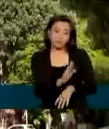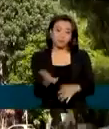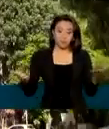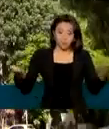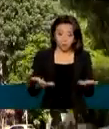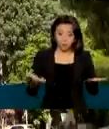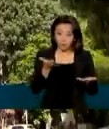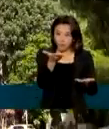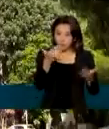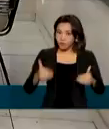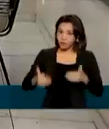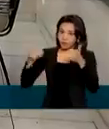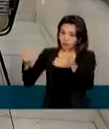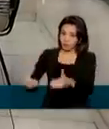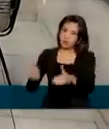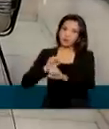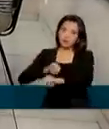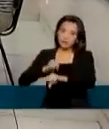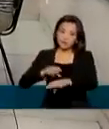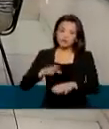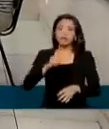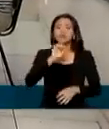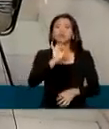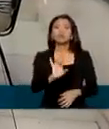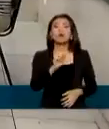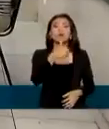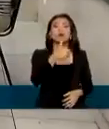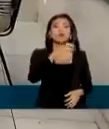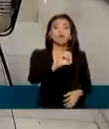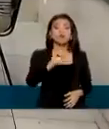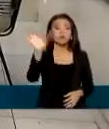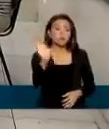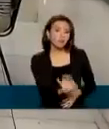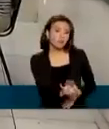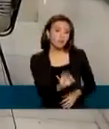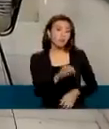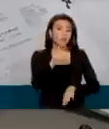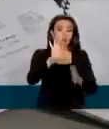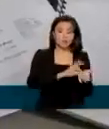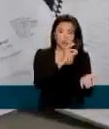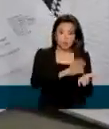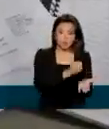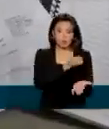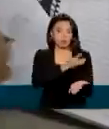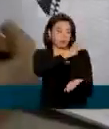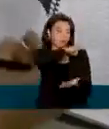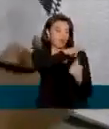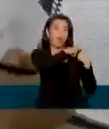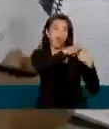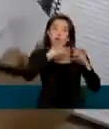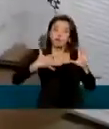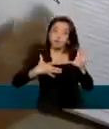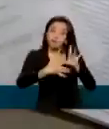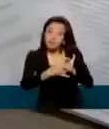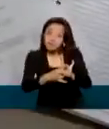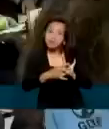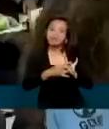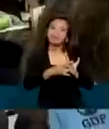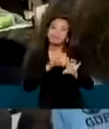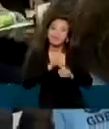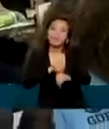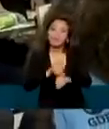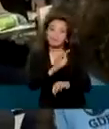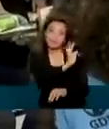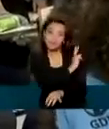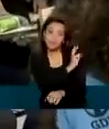Ministério da Educação, apenas 10% das matrículas no ensino médio estão vinculadas ao ensino técnico. O